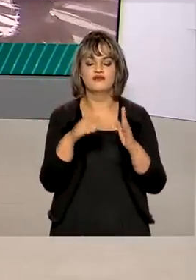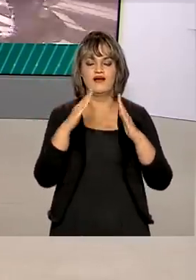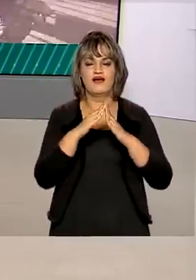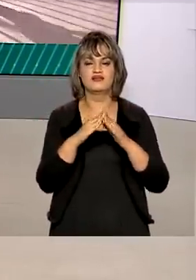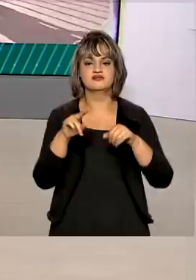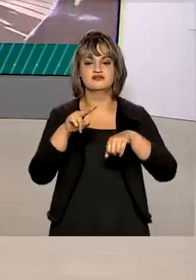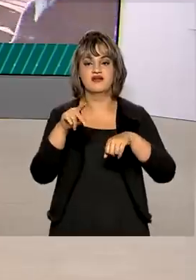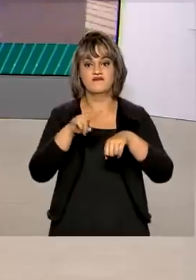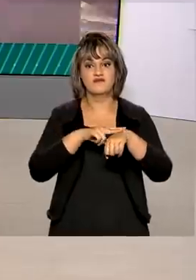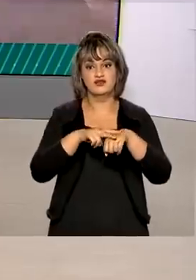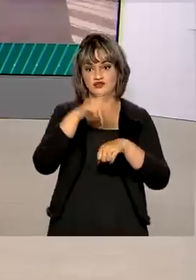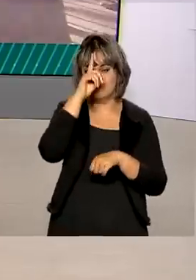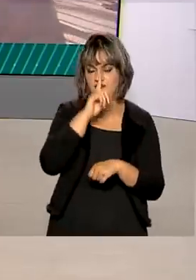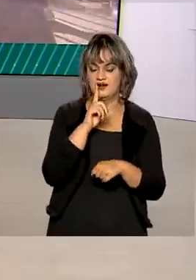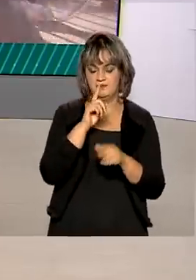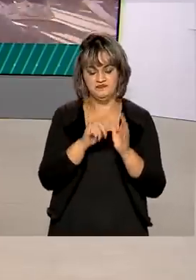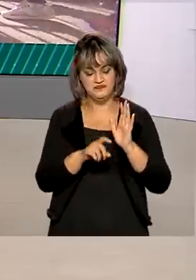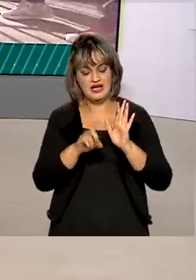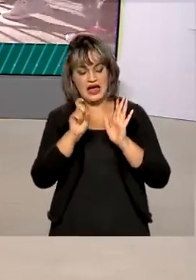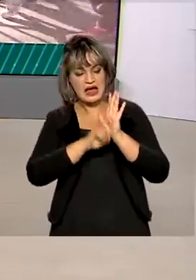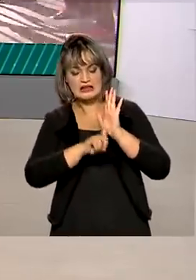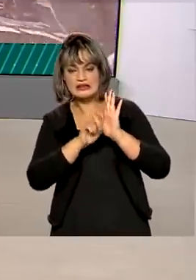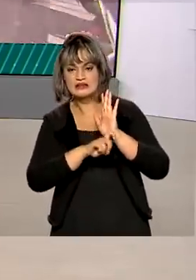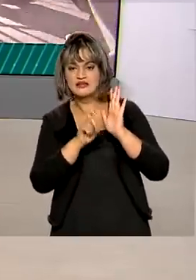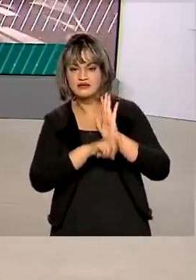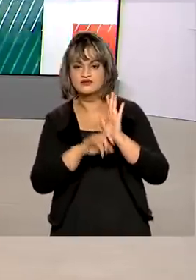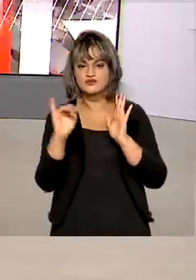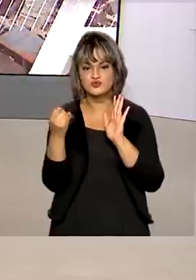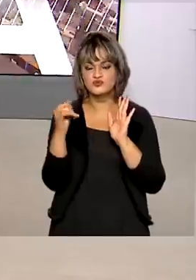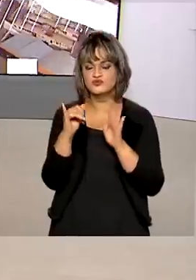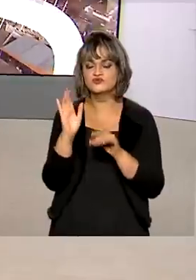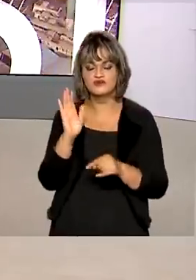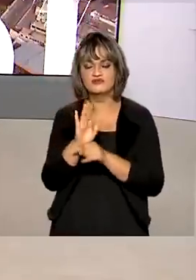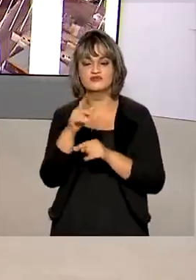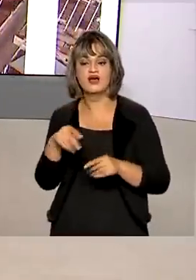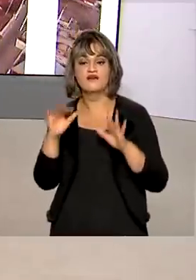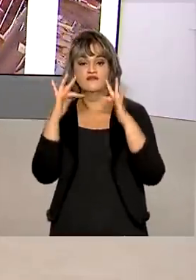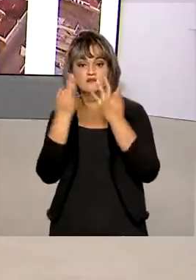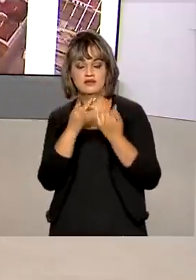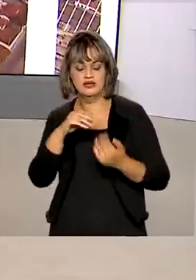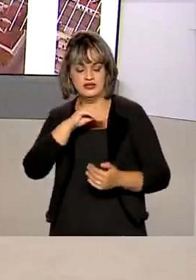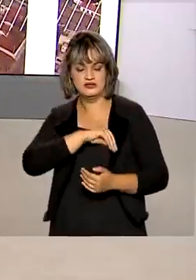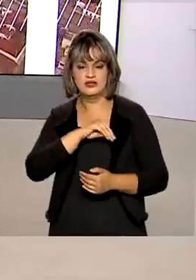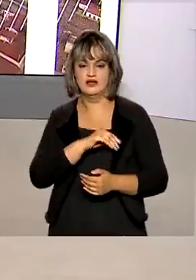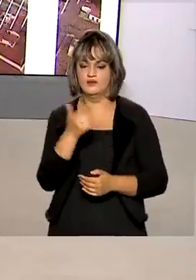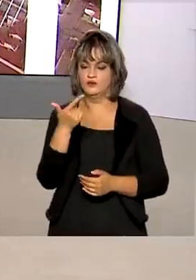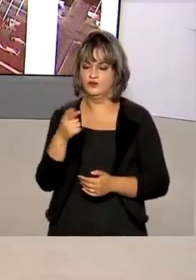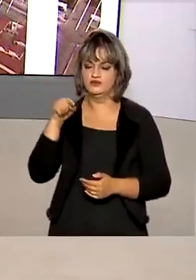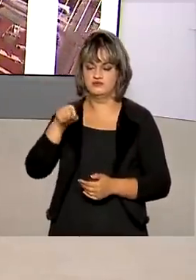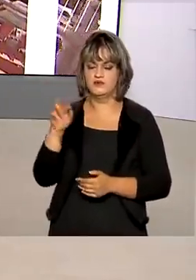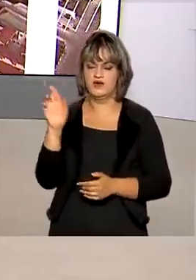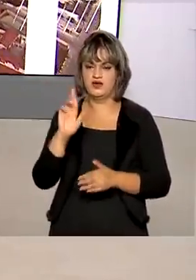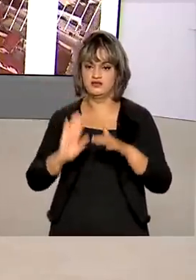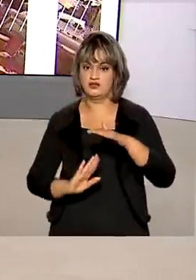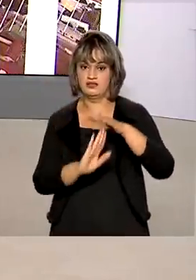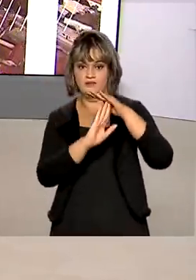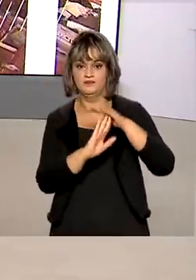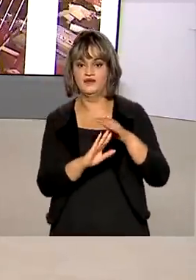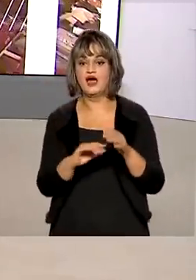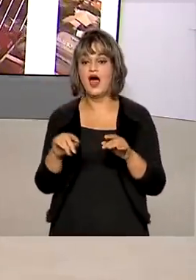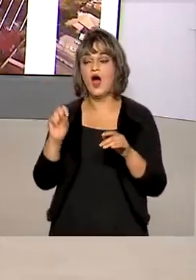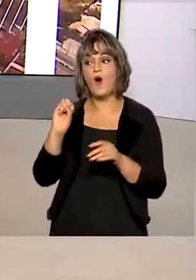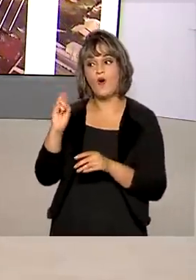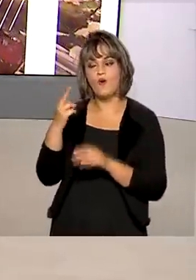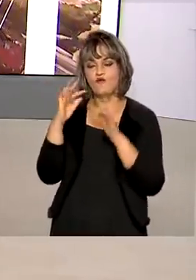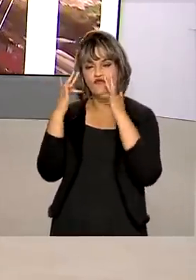taxa de juros mais baixa do programa será estendida a todas as famílias com renda de até R$ mil por mês. Já as famílias